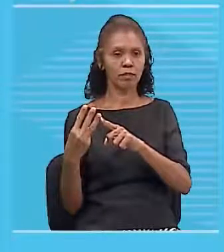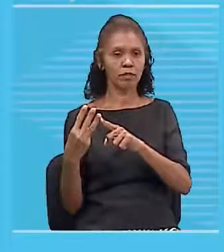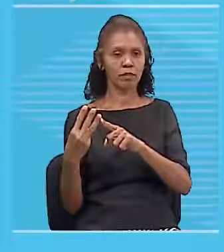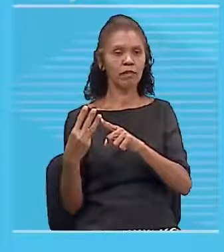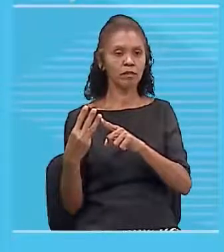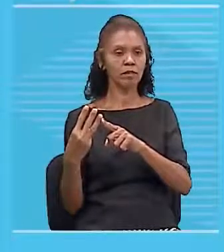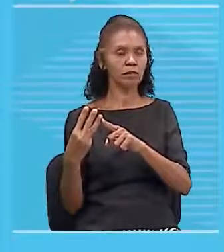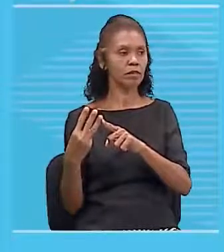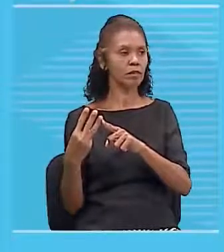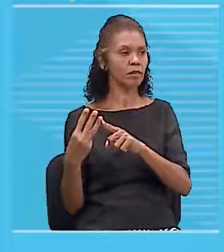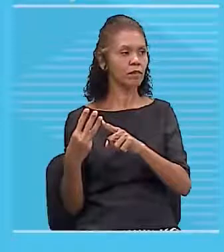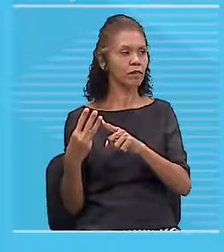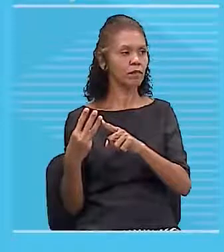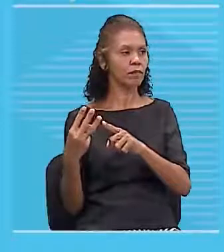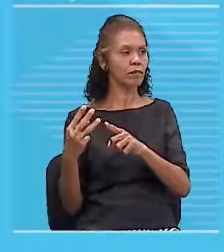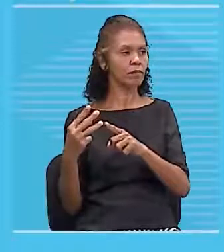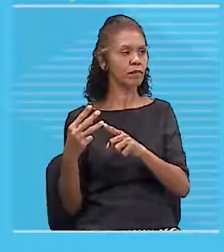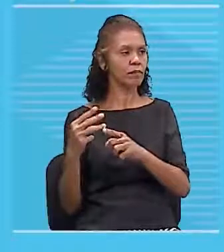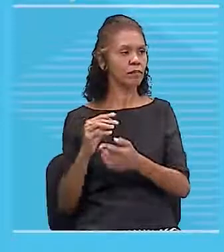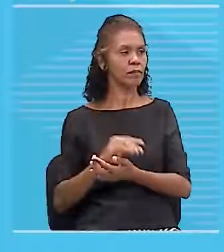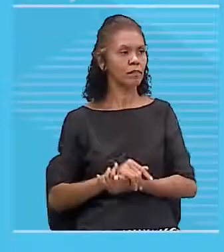esse 3D aqui, ó.